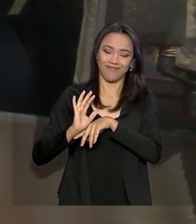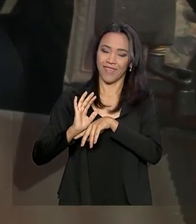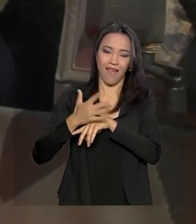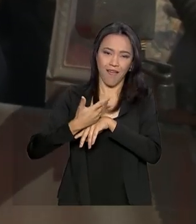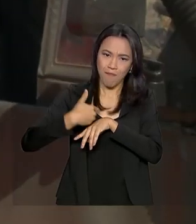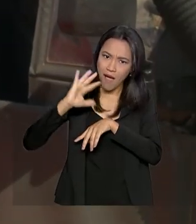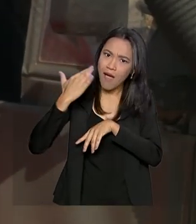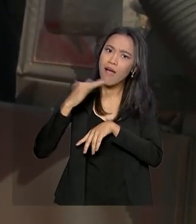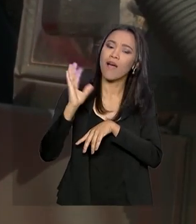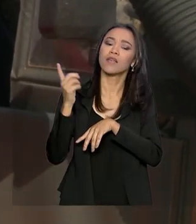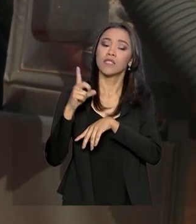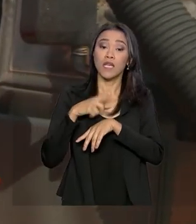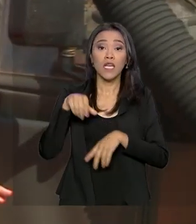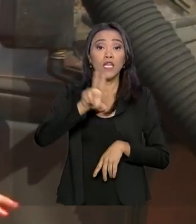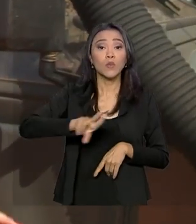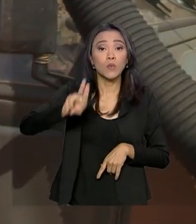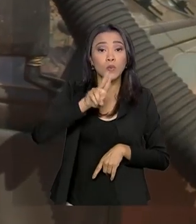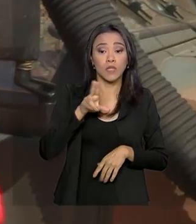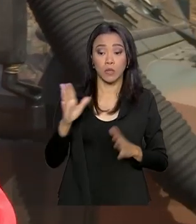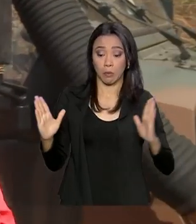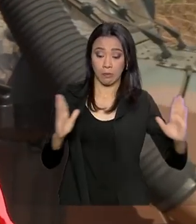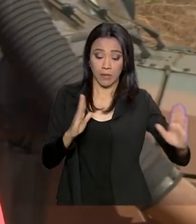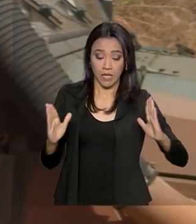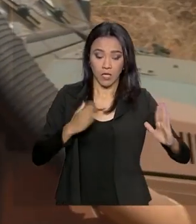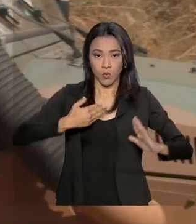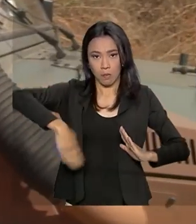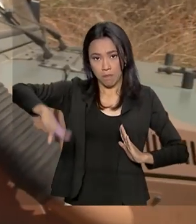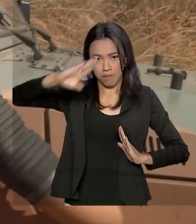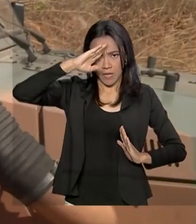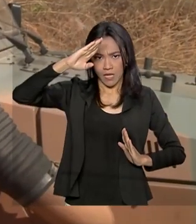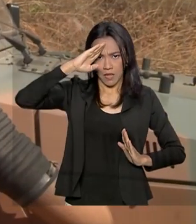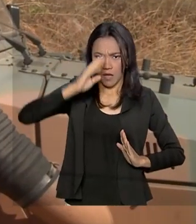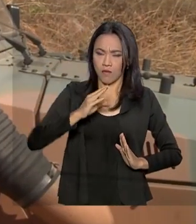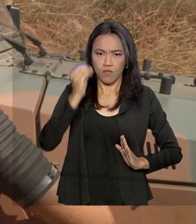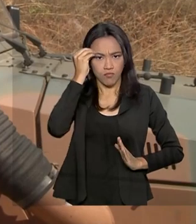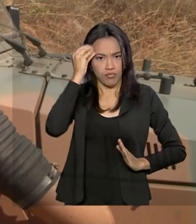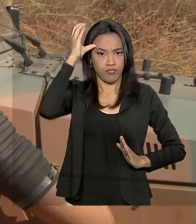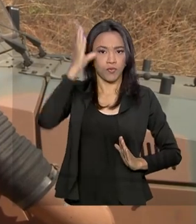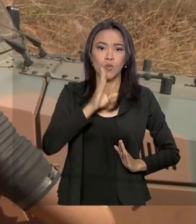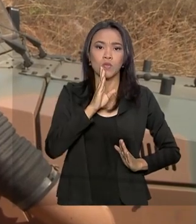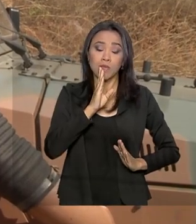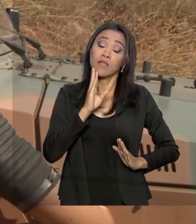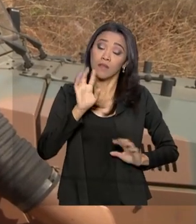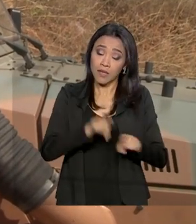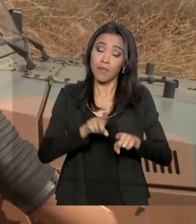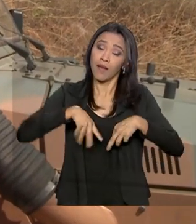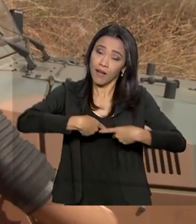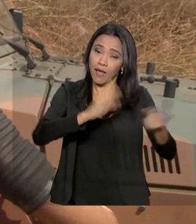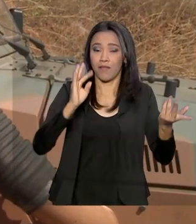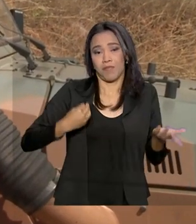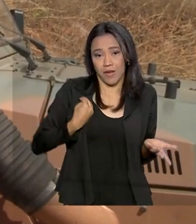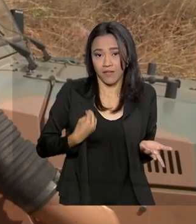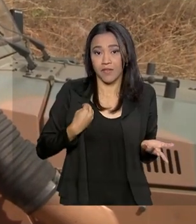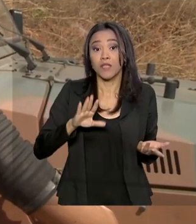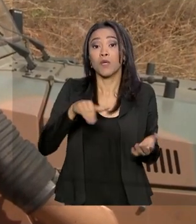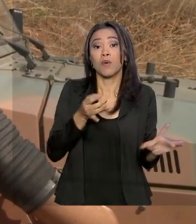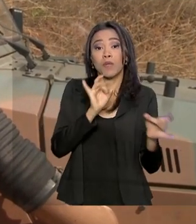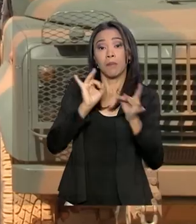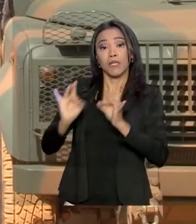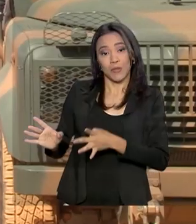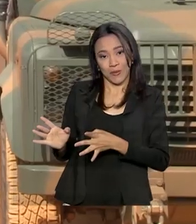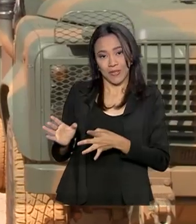essa prática eles usam durante o serviço militar e mais importante que isso, para o resto da vida, depois que deixam a farda.